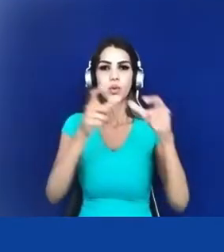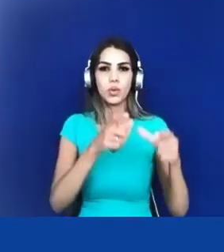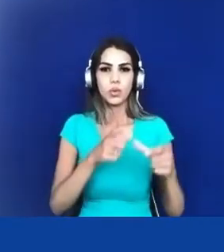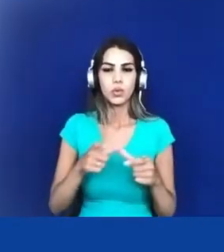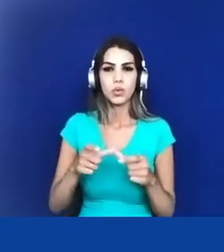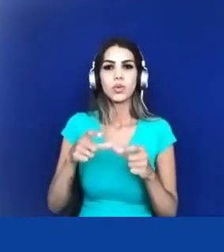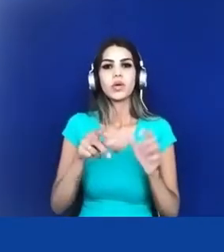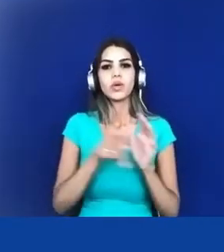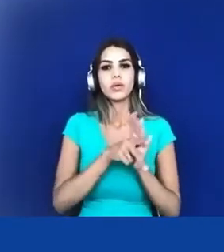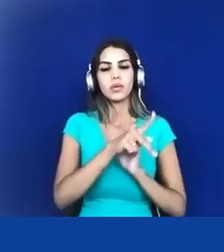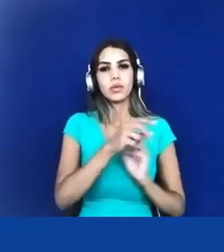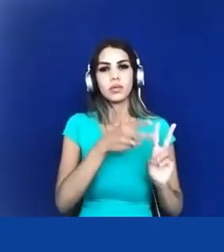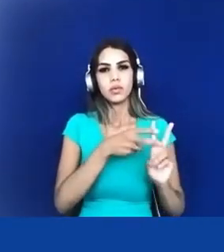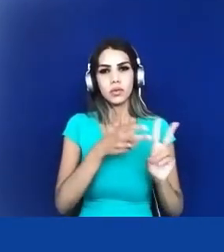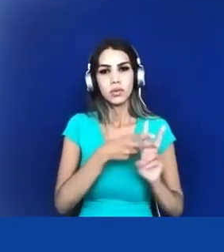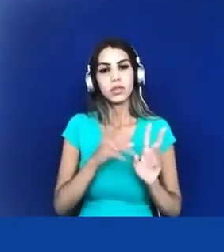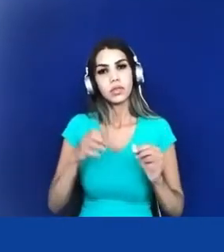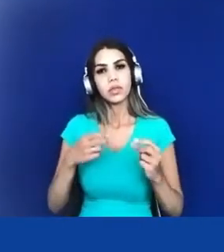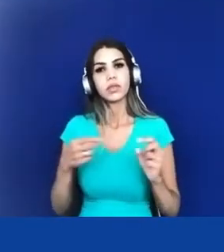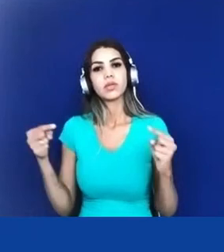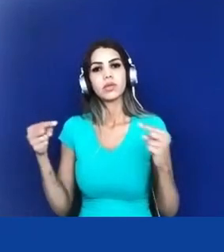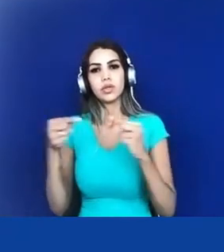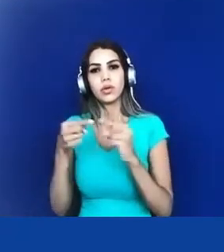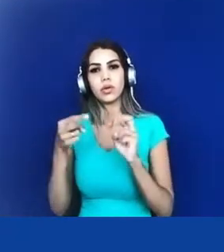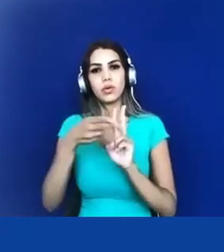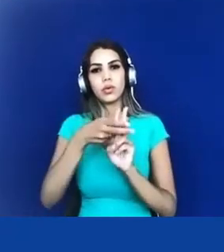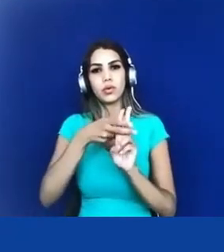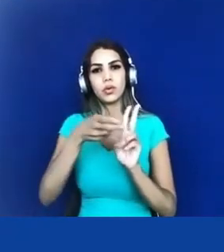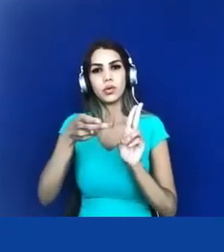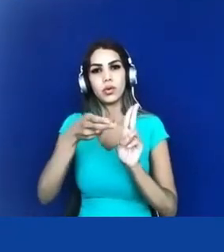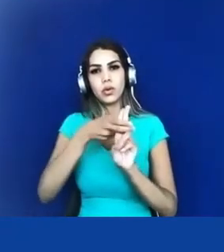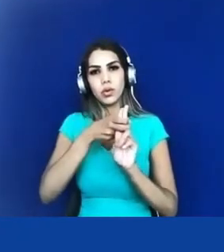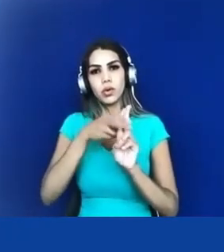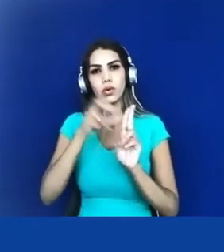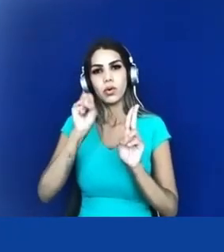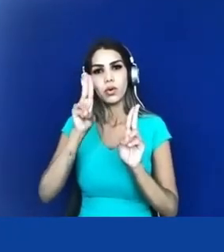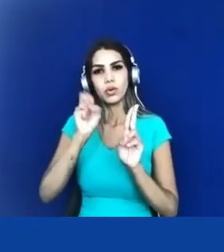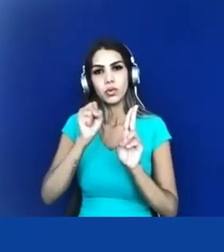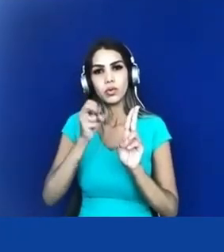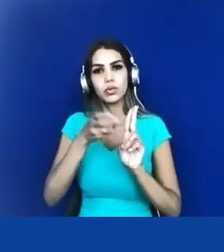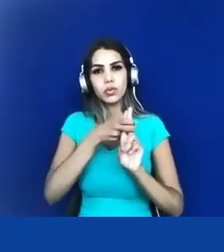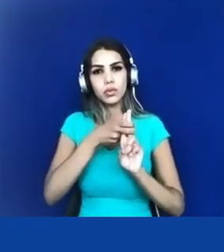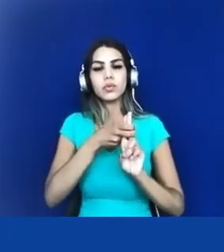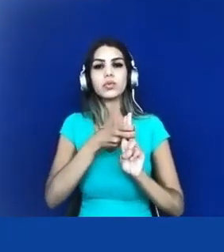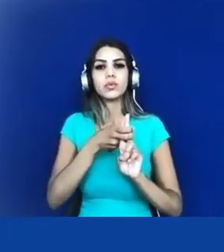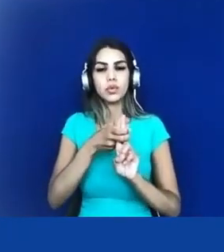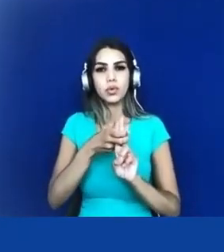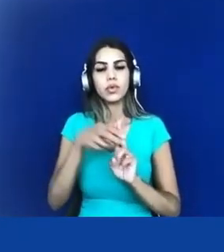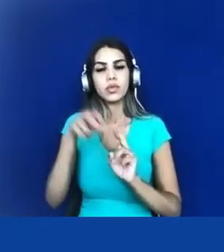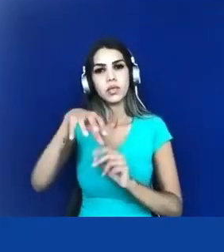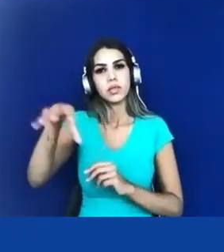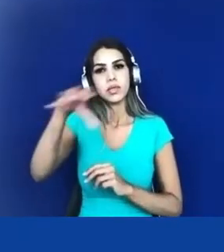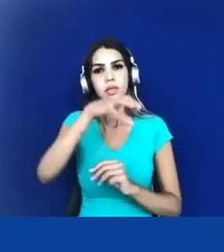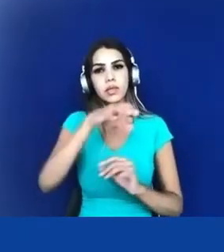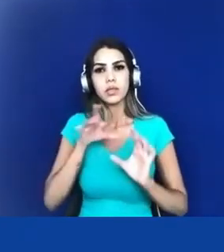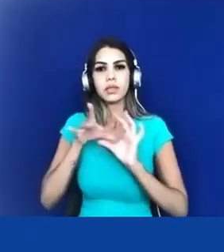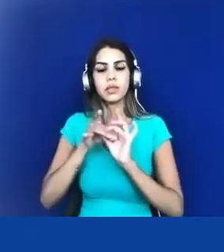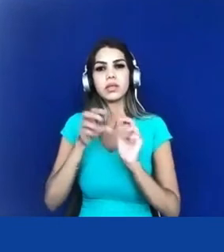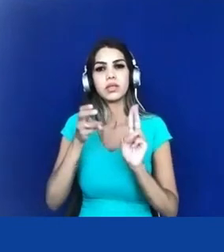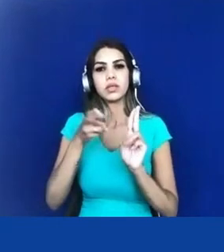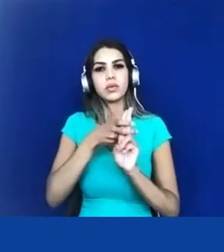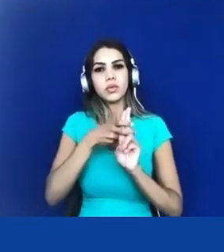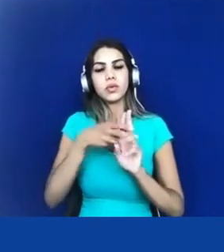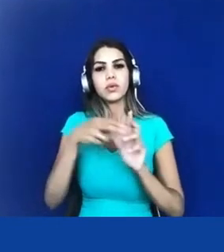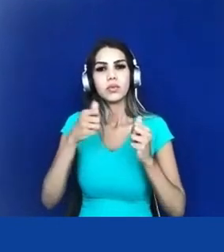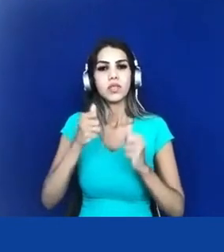com o sistema único de saúde ao qual ele está ligado ele deve garantir atenção primária à saúde